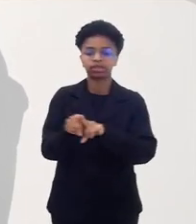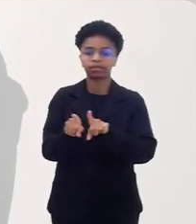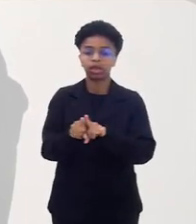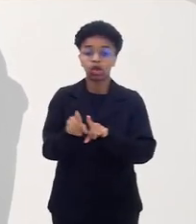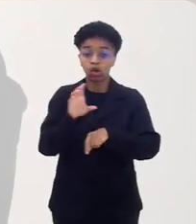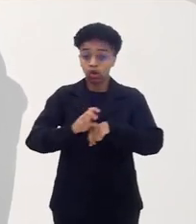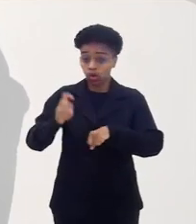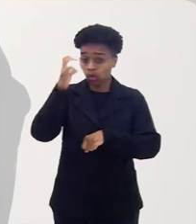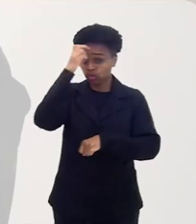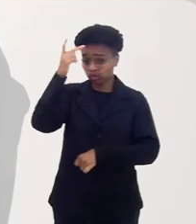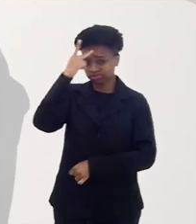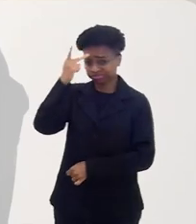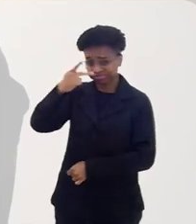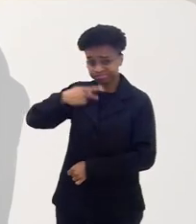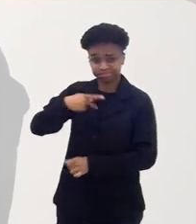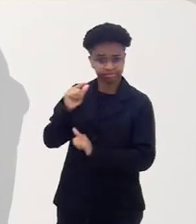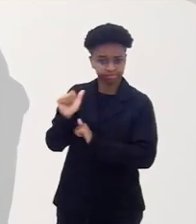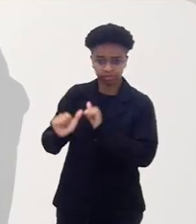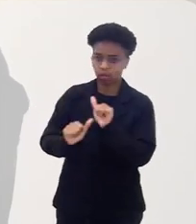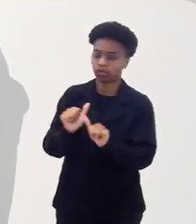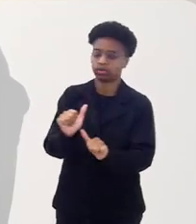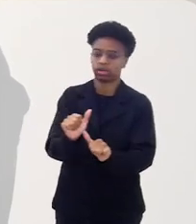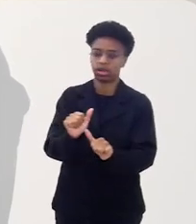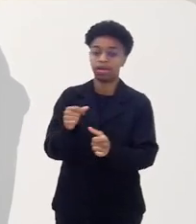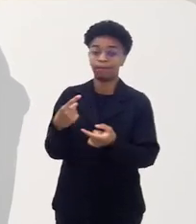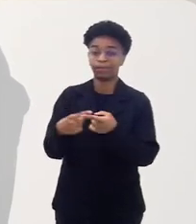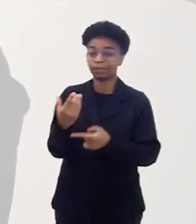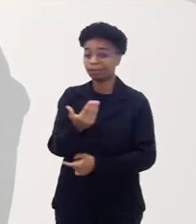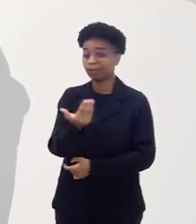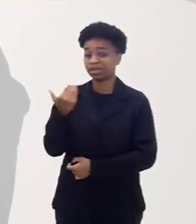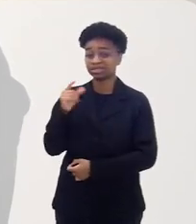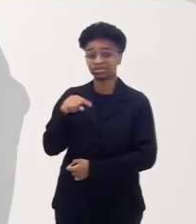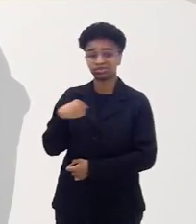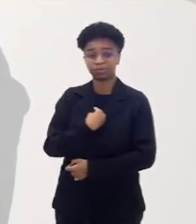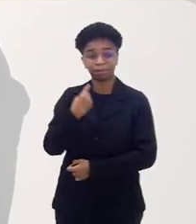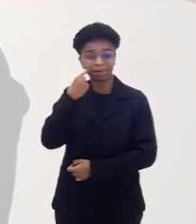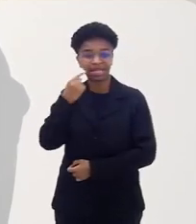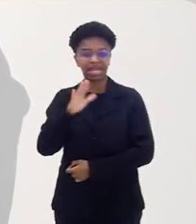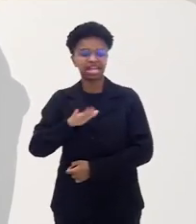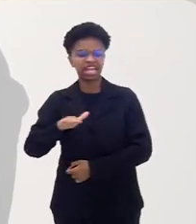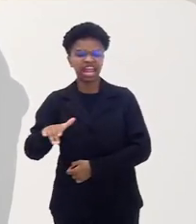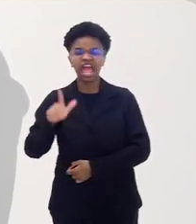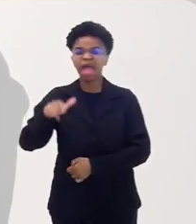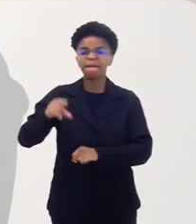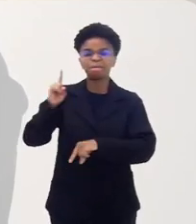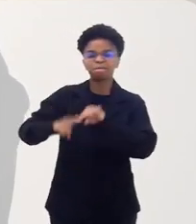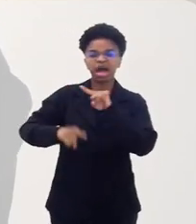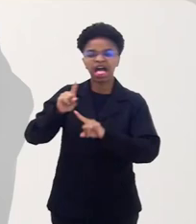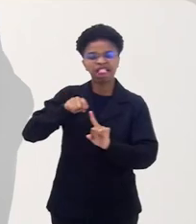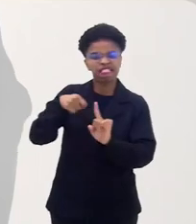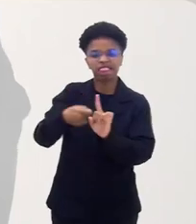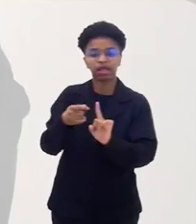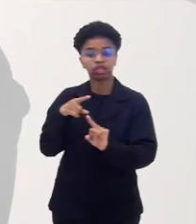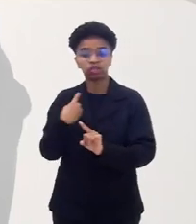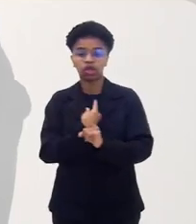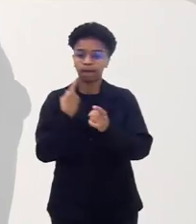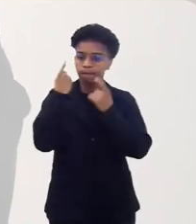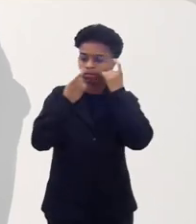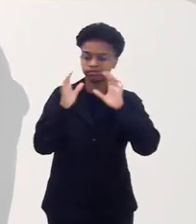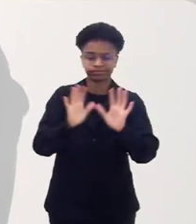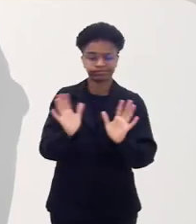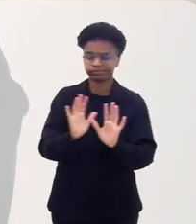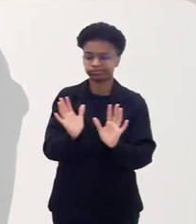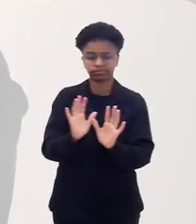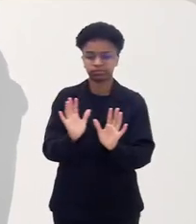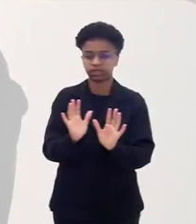cultura egoísta que achava que a criança era um objeto da nossa preocupação